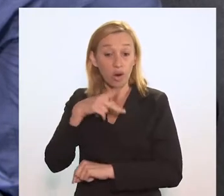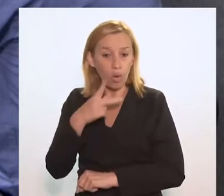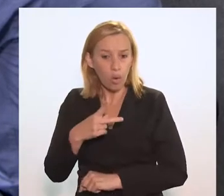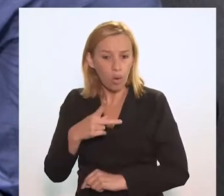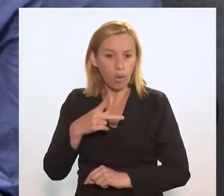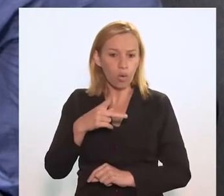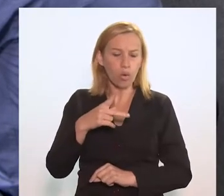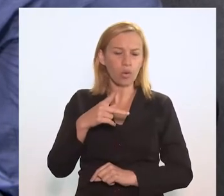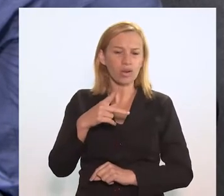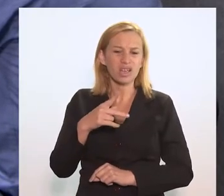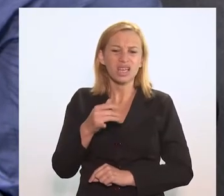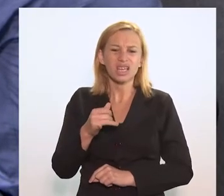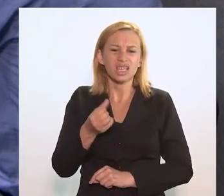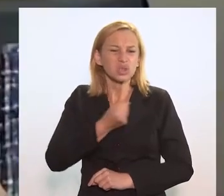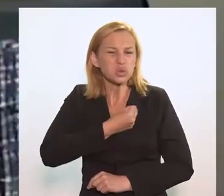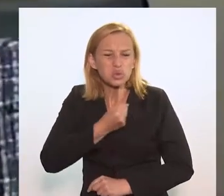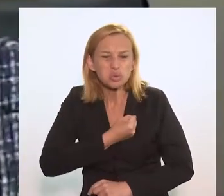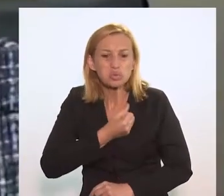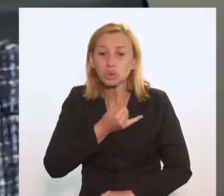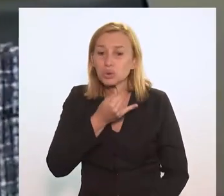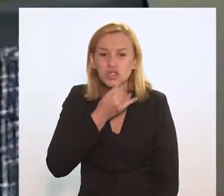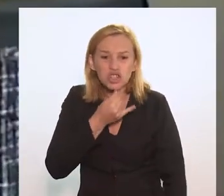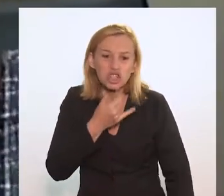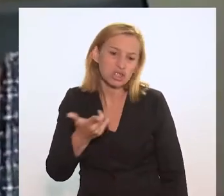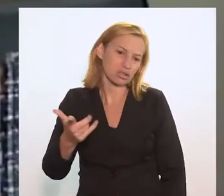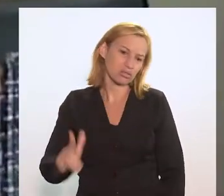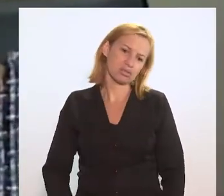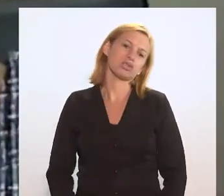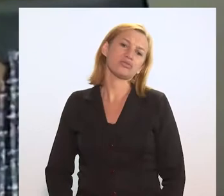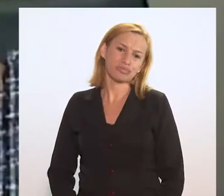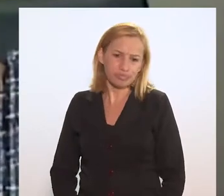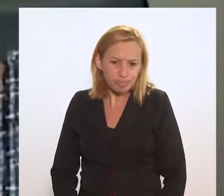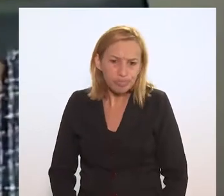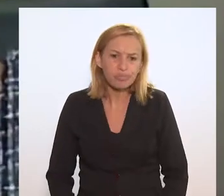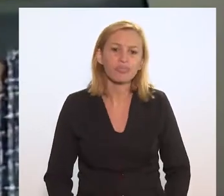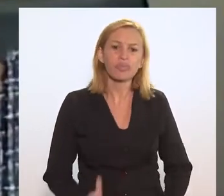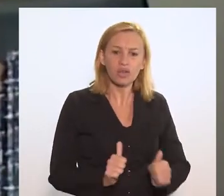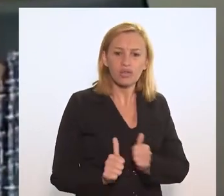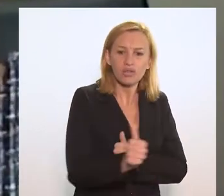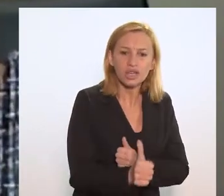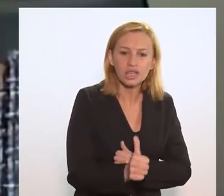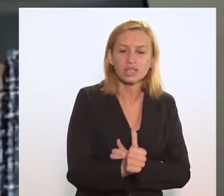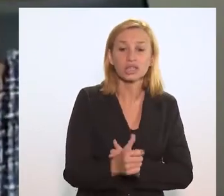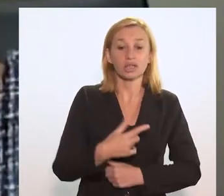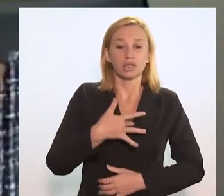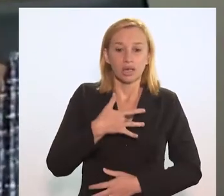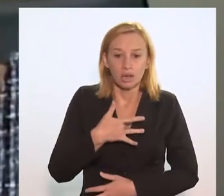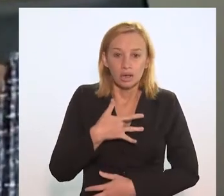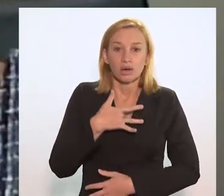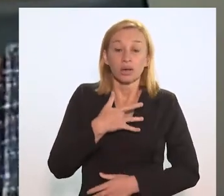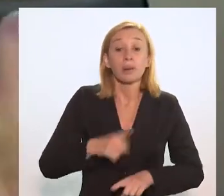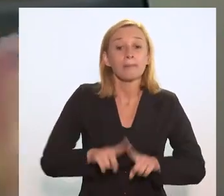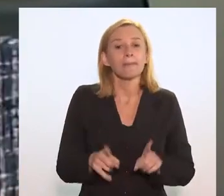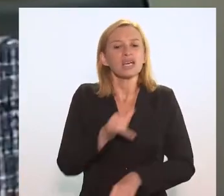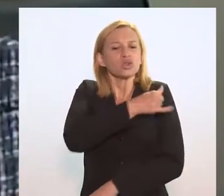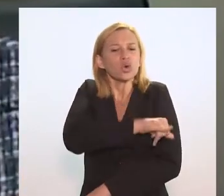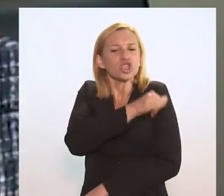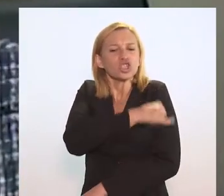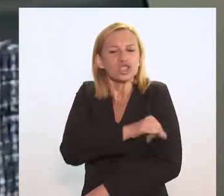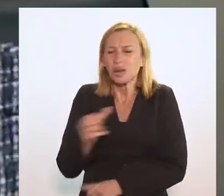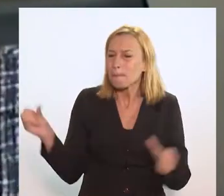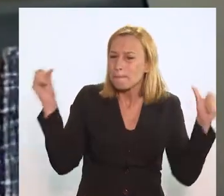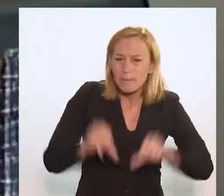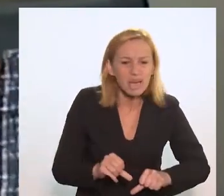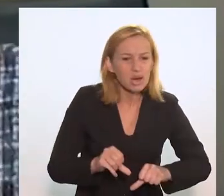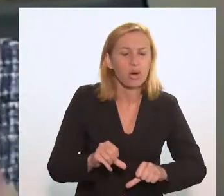muito vergonhosos para o enfrentamento da tuberculose. Mas o Rio de Janeiro é